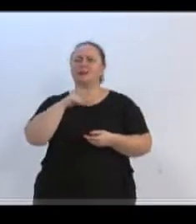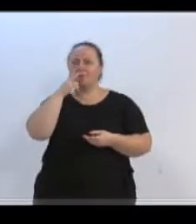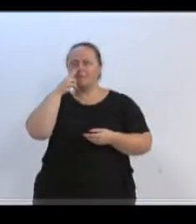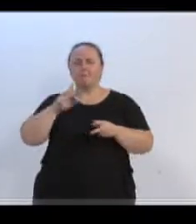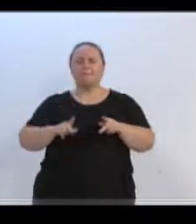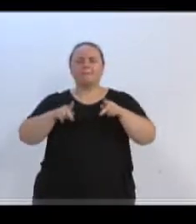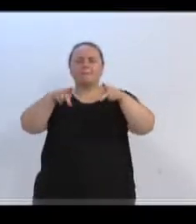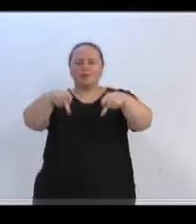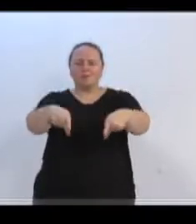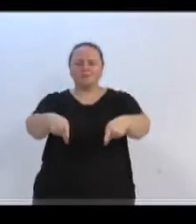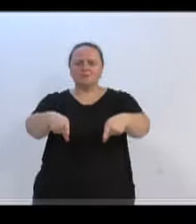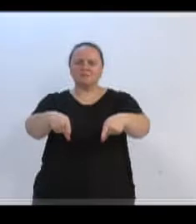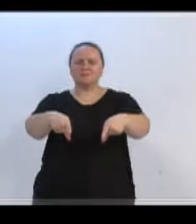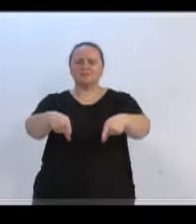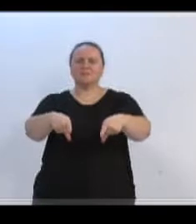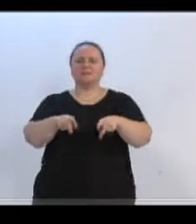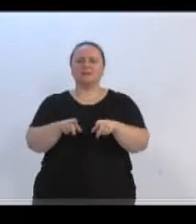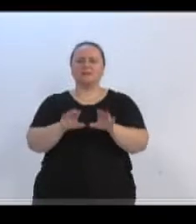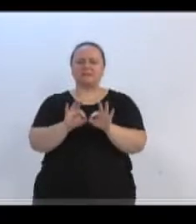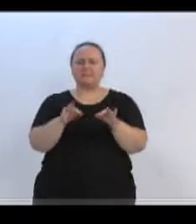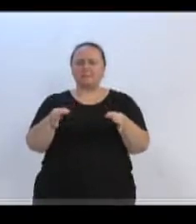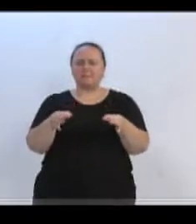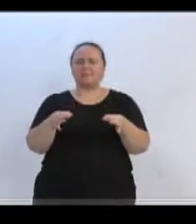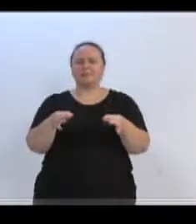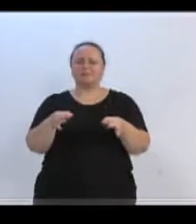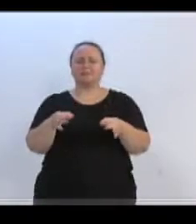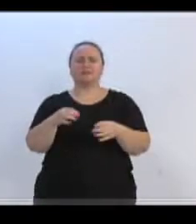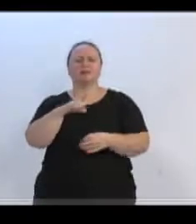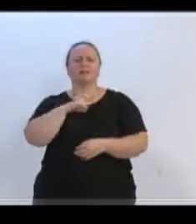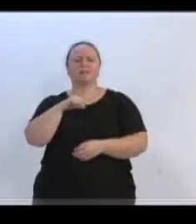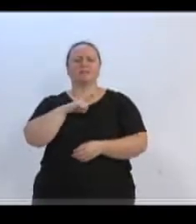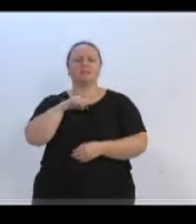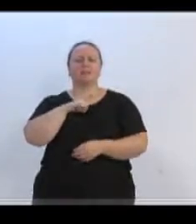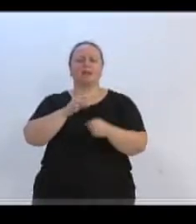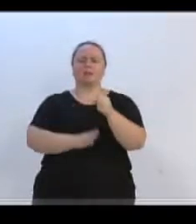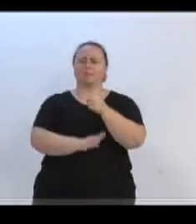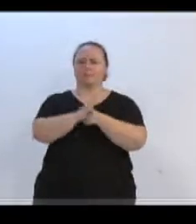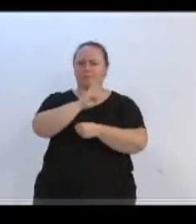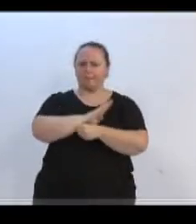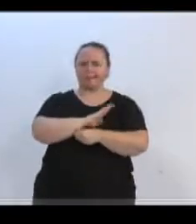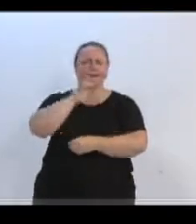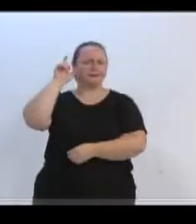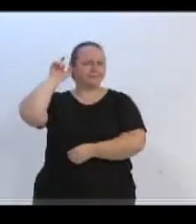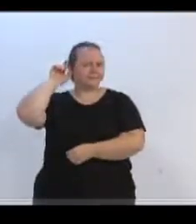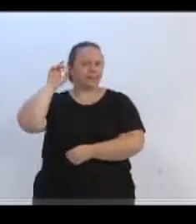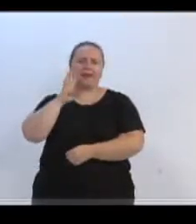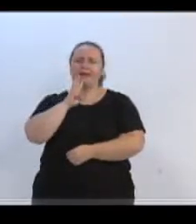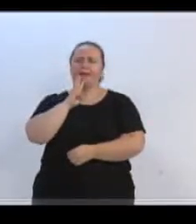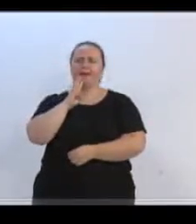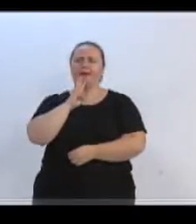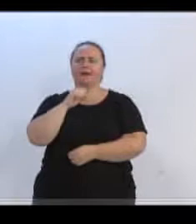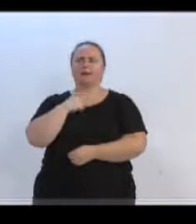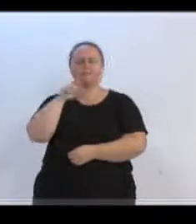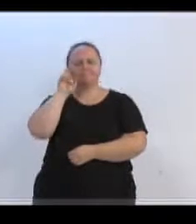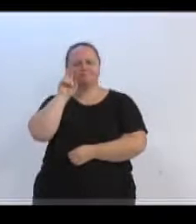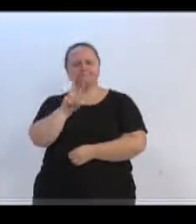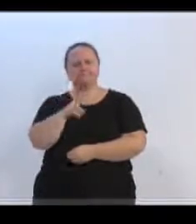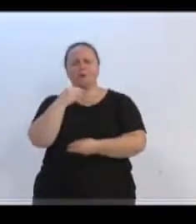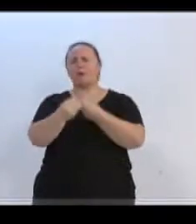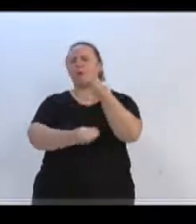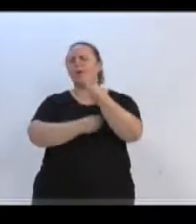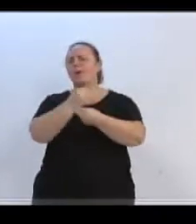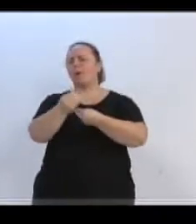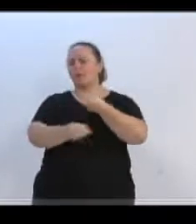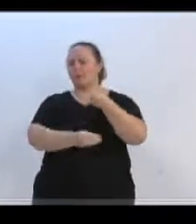Zeca Bombeiro não se encontra aqui, mas o vereador Manta também conhece bem essa situação. Senhores, dê uma observada como se encontra essa